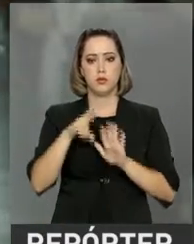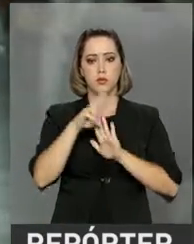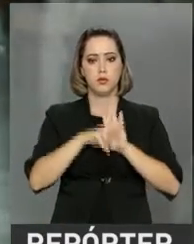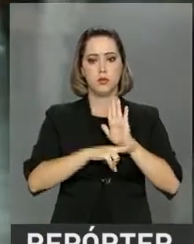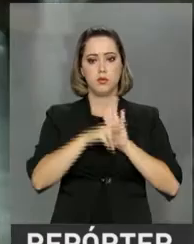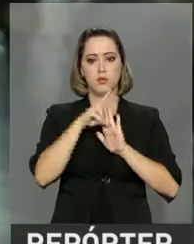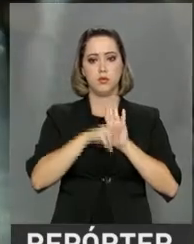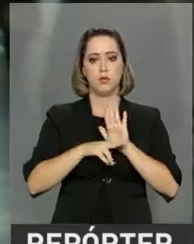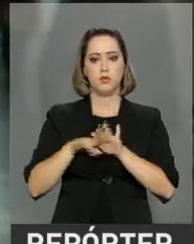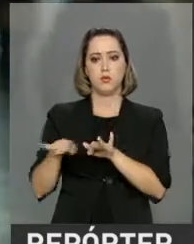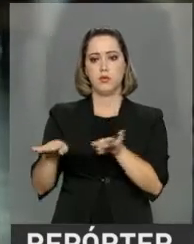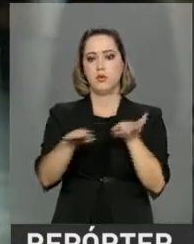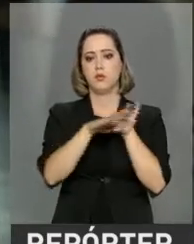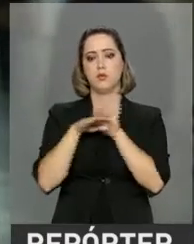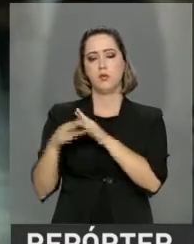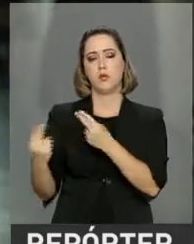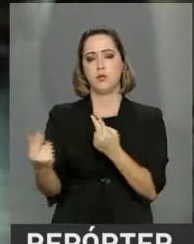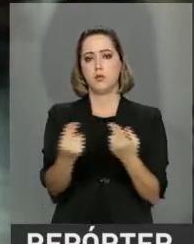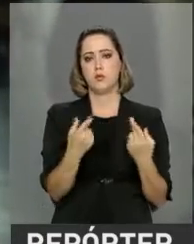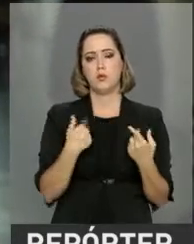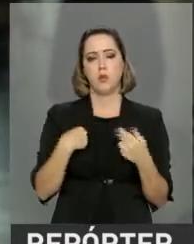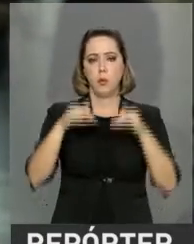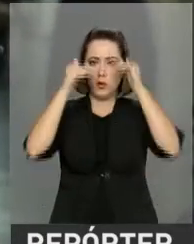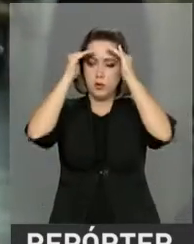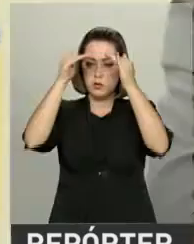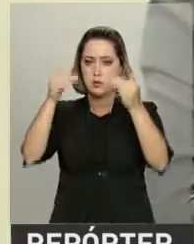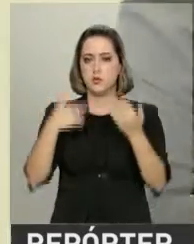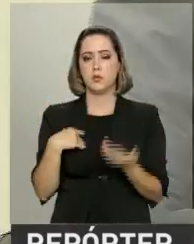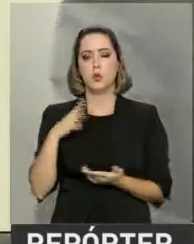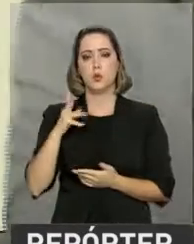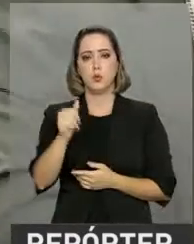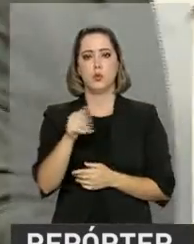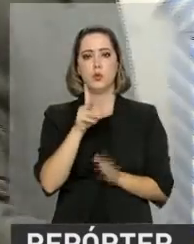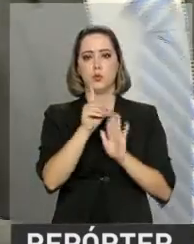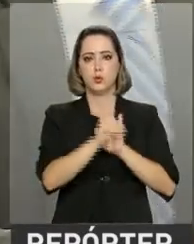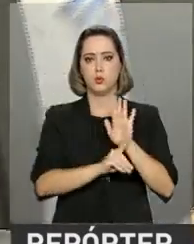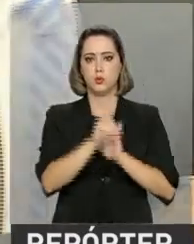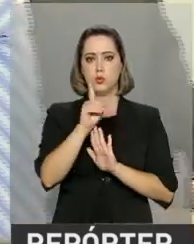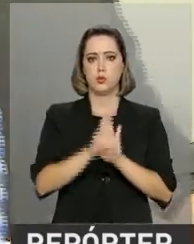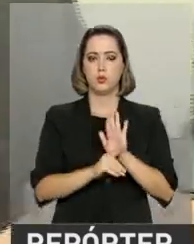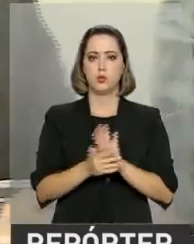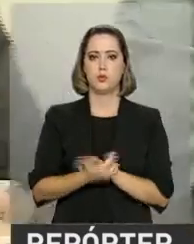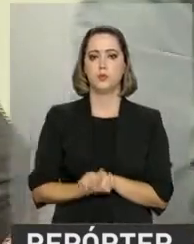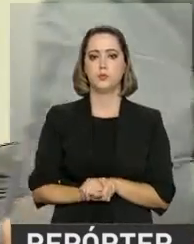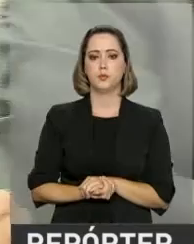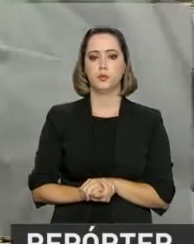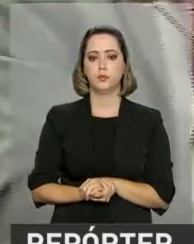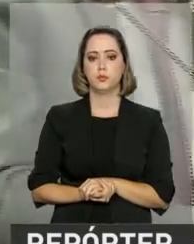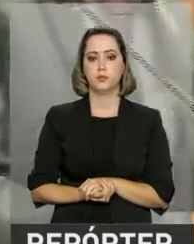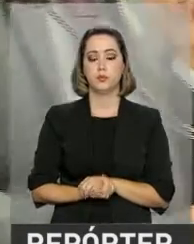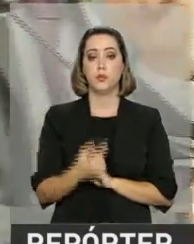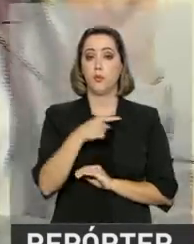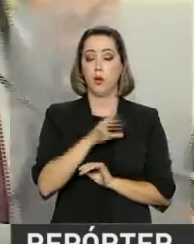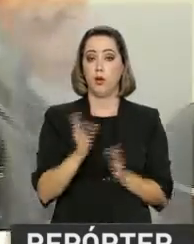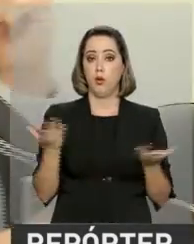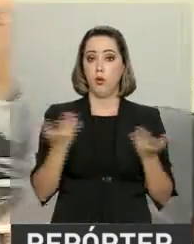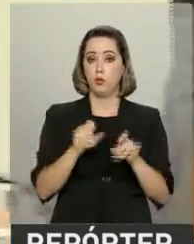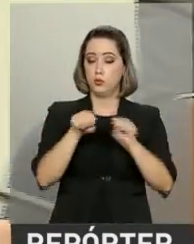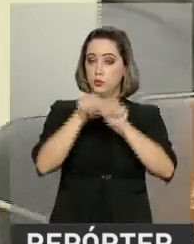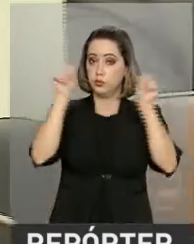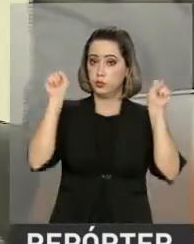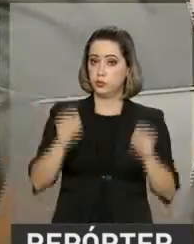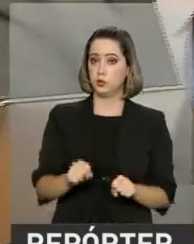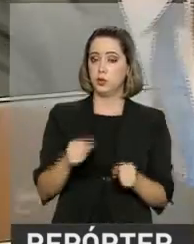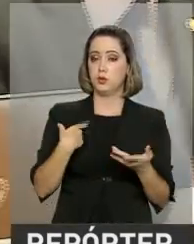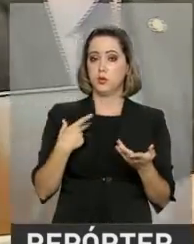Regras iguais, respeitando os direitos de ser queridos. Os sistemas que atendem os trabalhadores do setor público e do